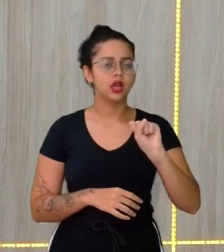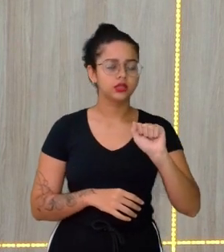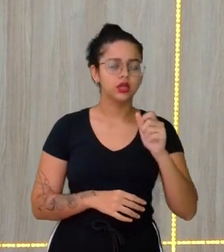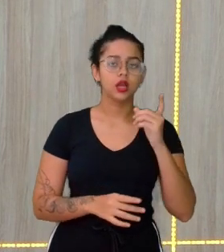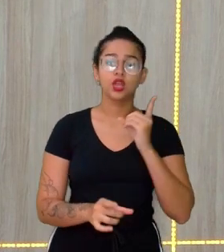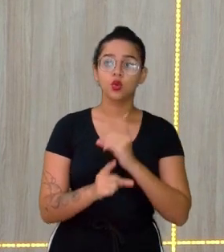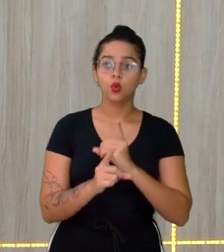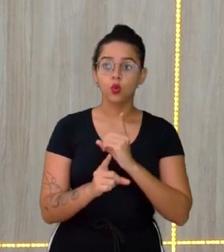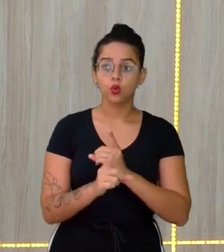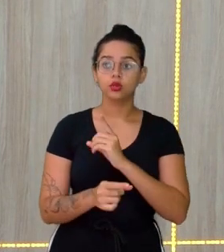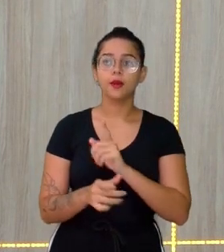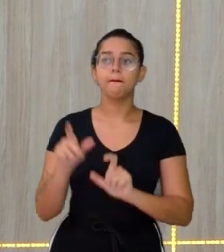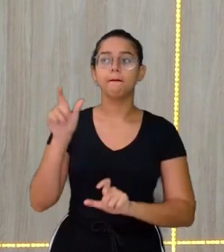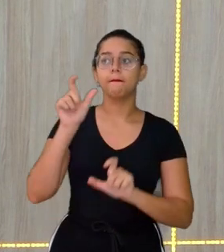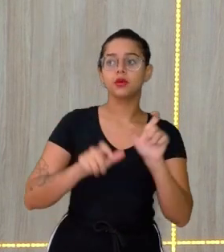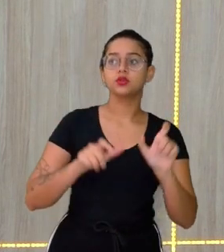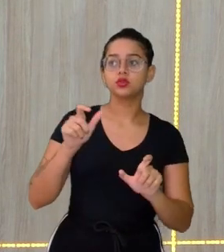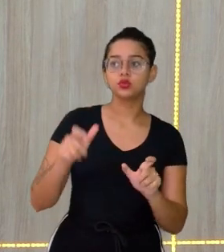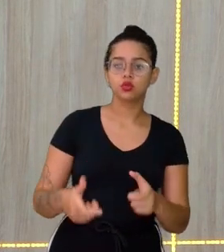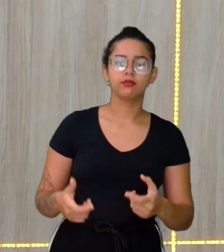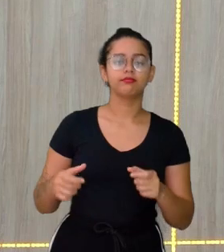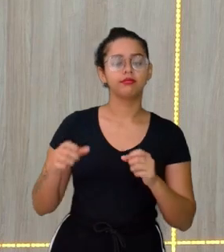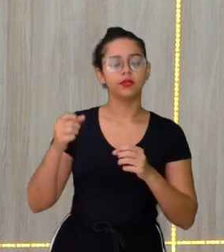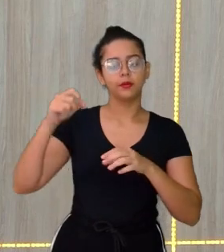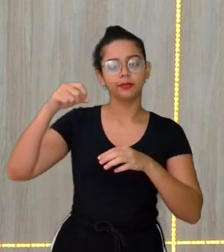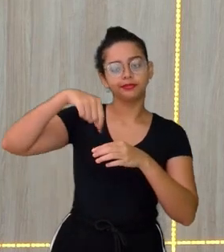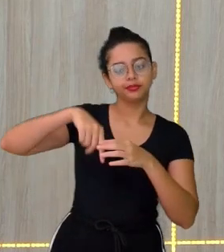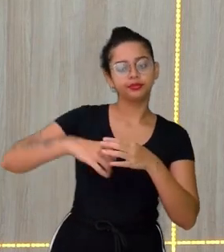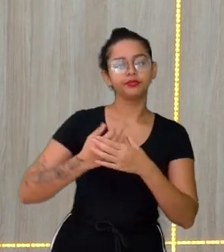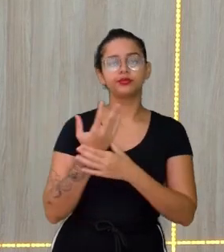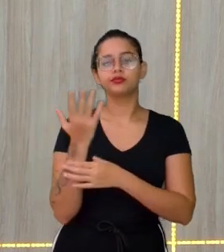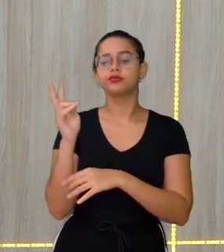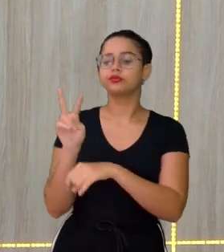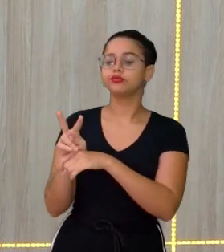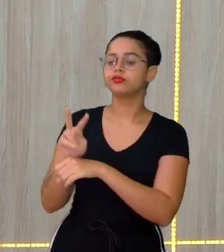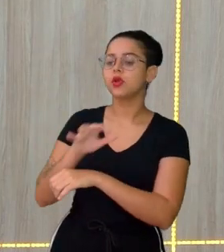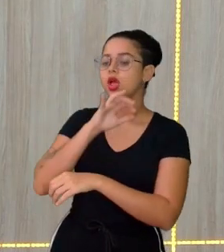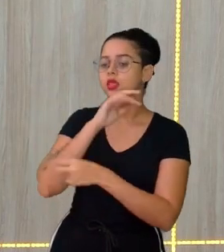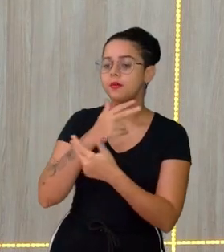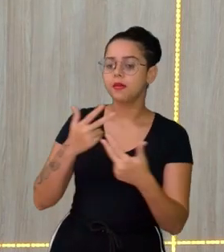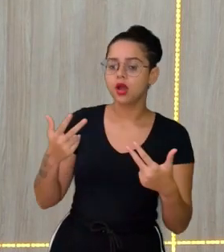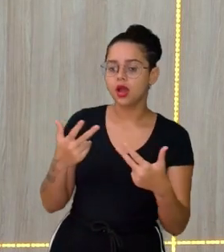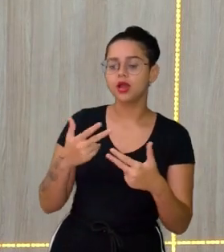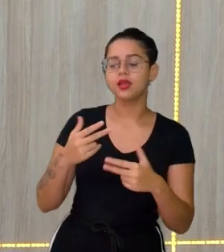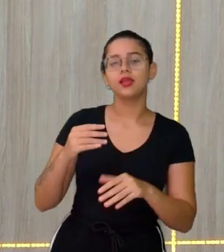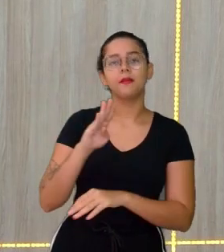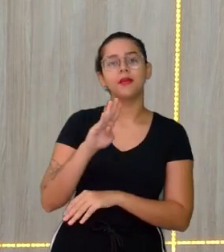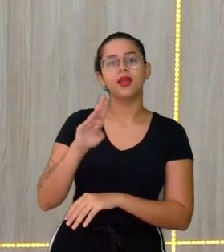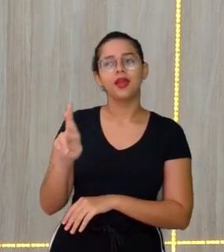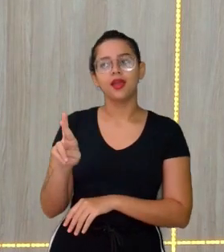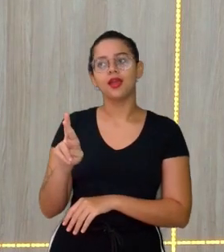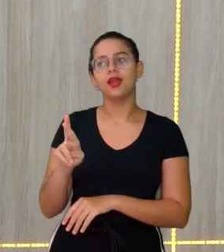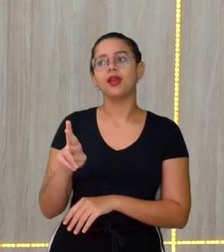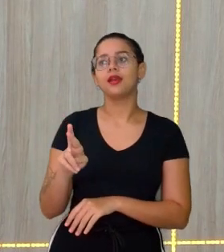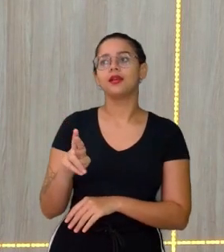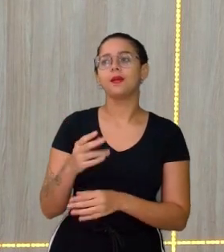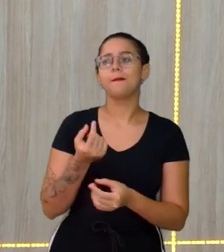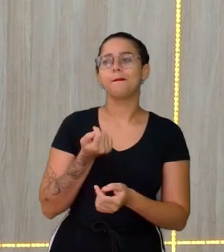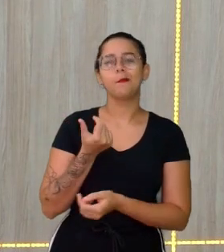gente encontra Pessoas que Plantam Criam animais Ali na beira Da BR E são assim